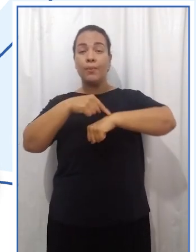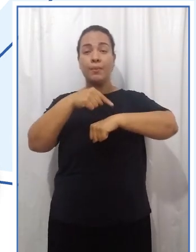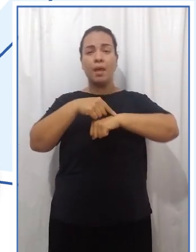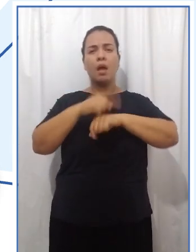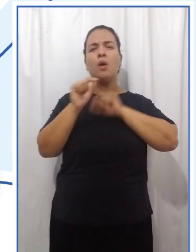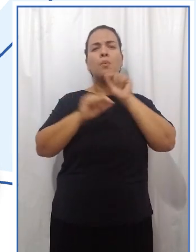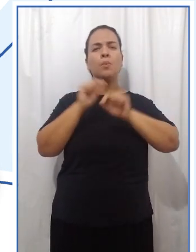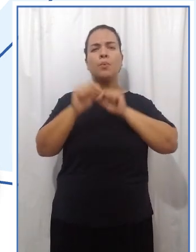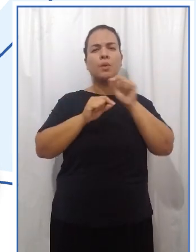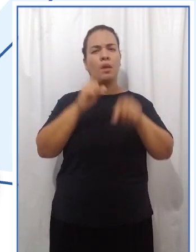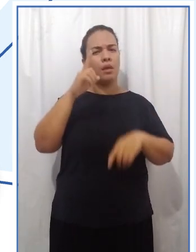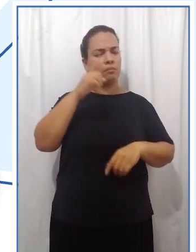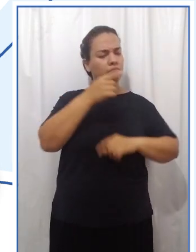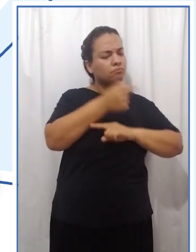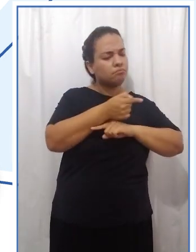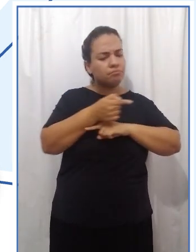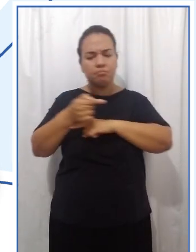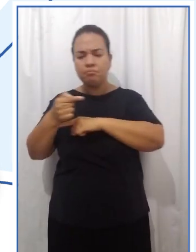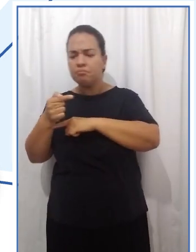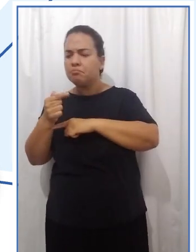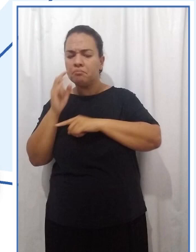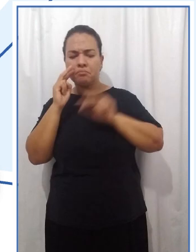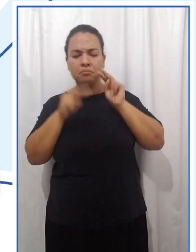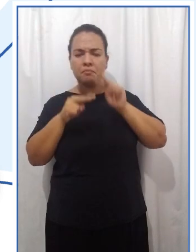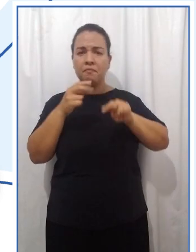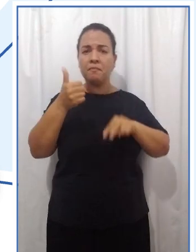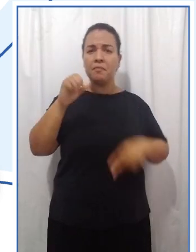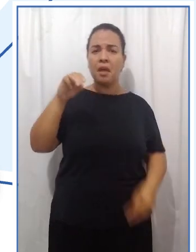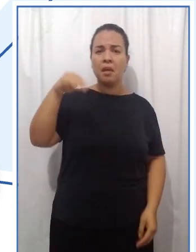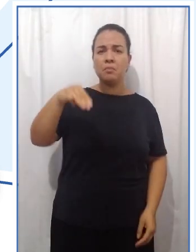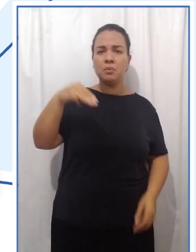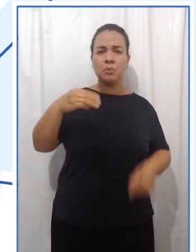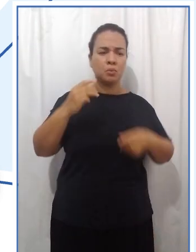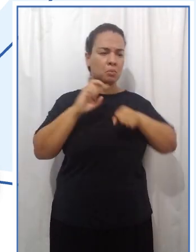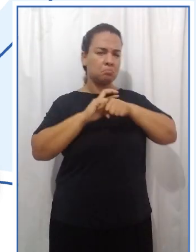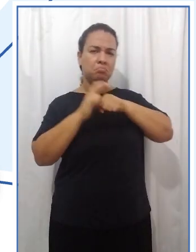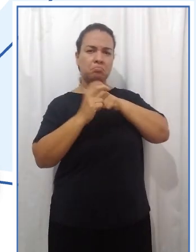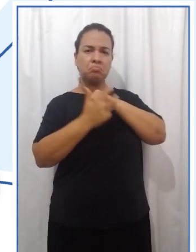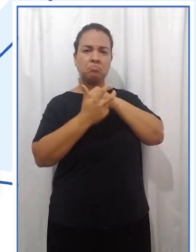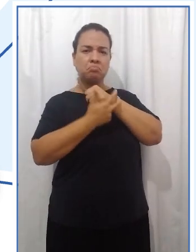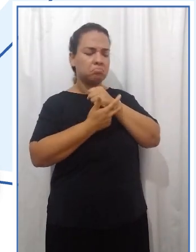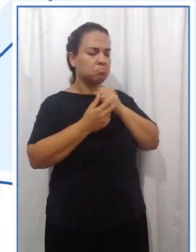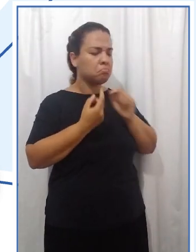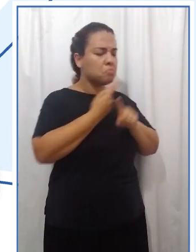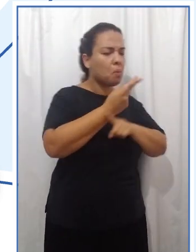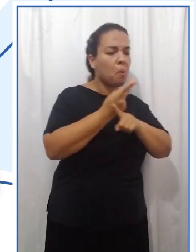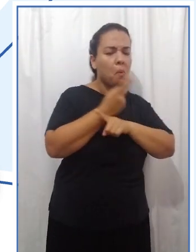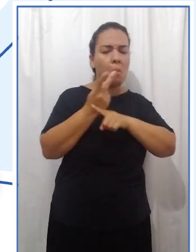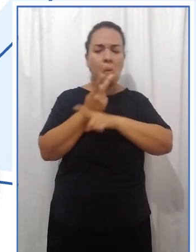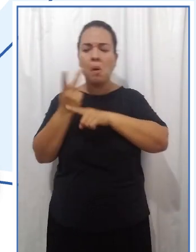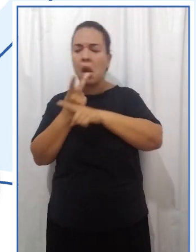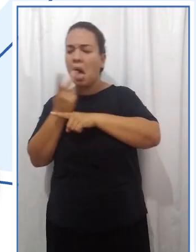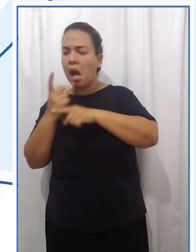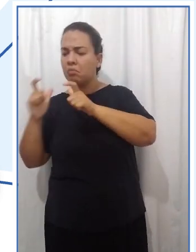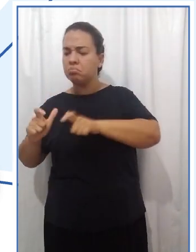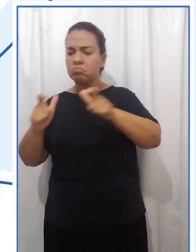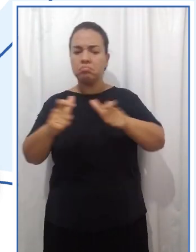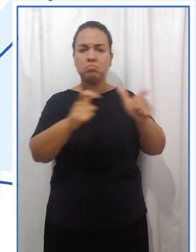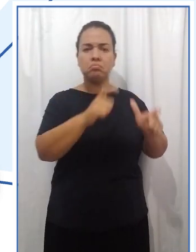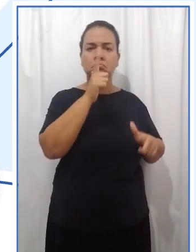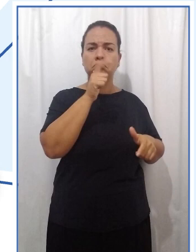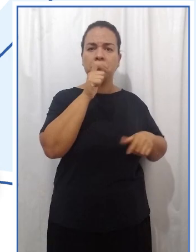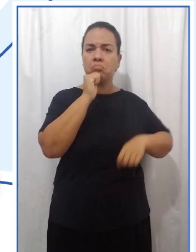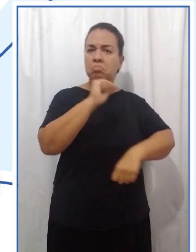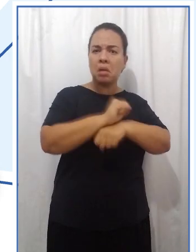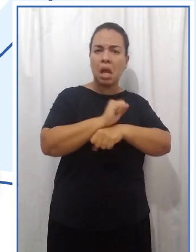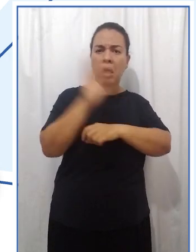para fazer o 10 minutos contra a dengue. Aquela coisa de uma vez por semana a gente procurar os principais criadores que